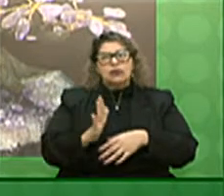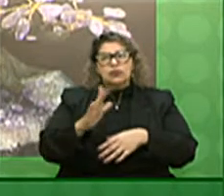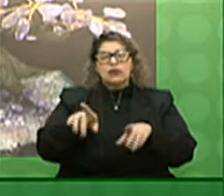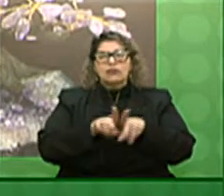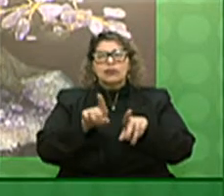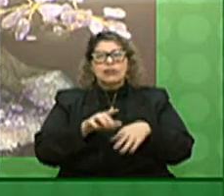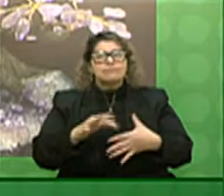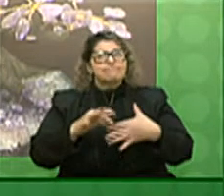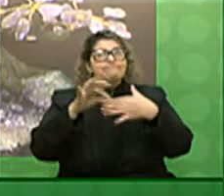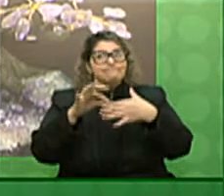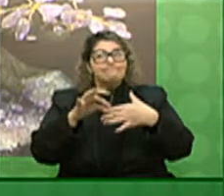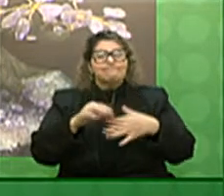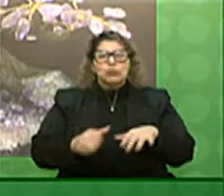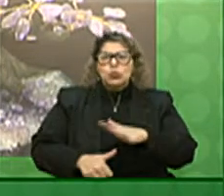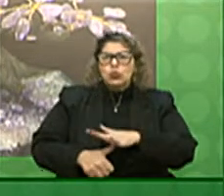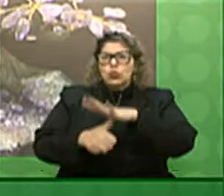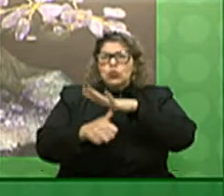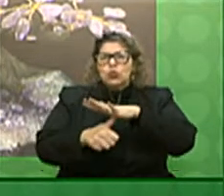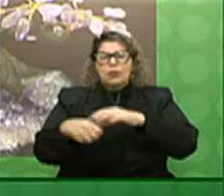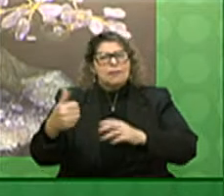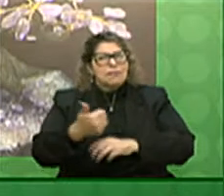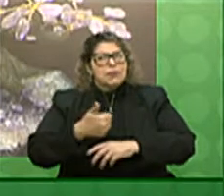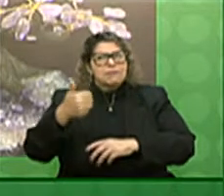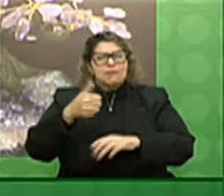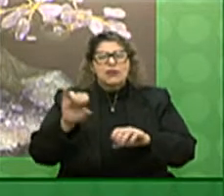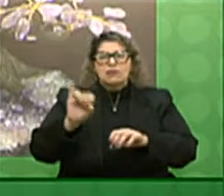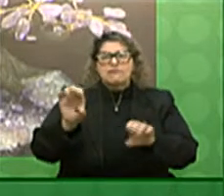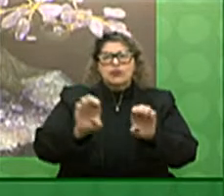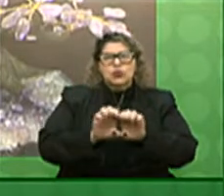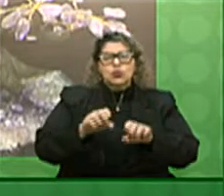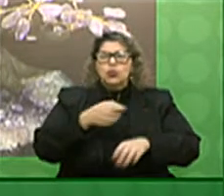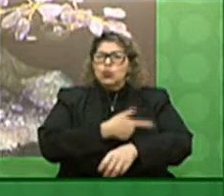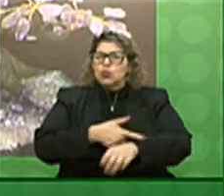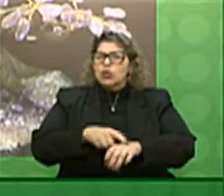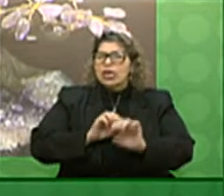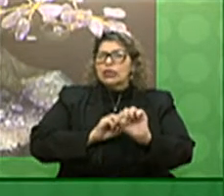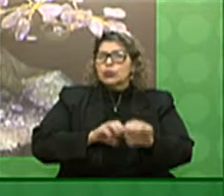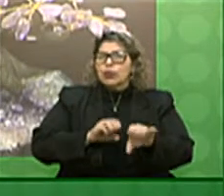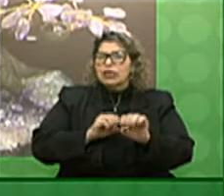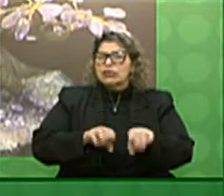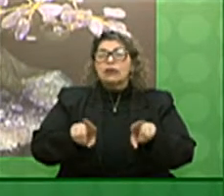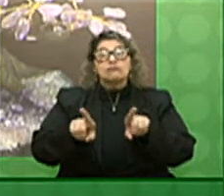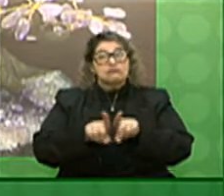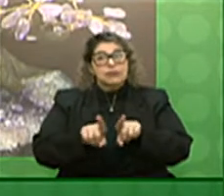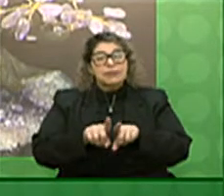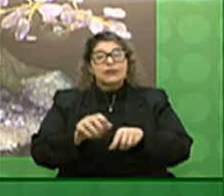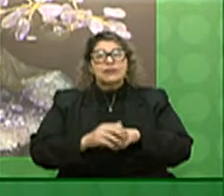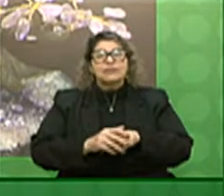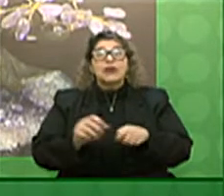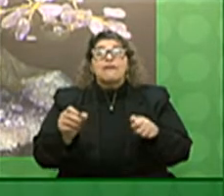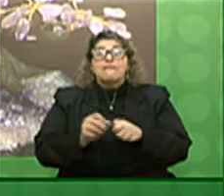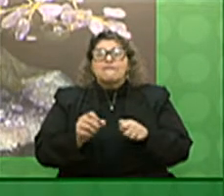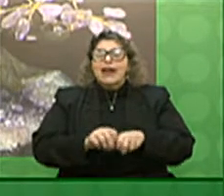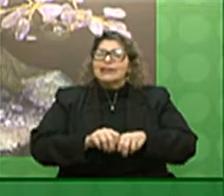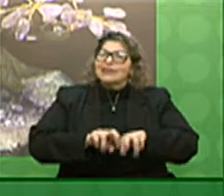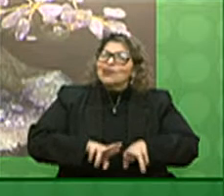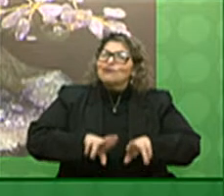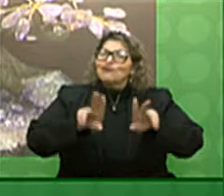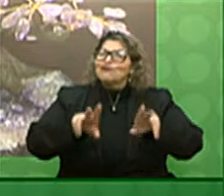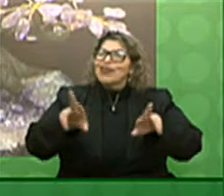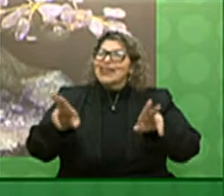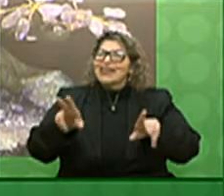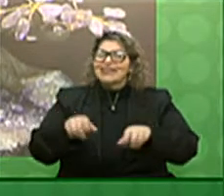são responsáveis por áreas importantes como a infraestrutura como a educação que também fazem toda a diferença